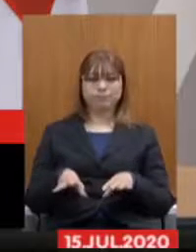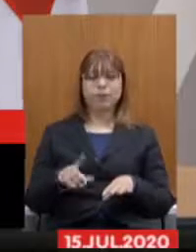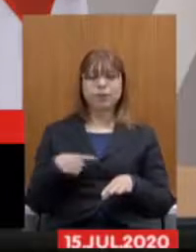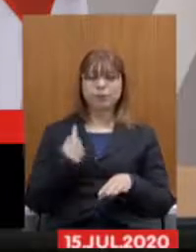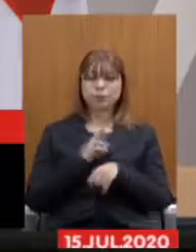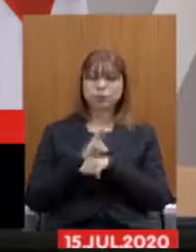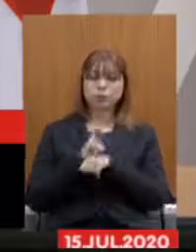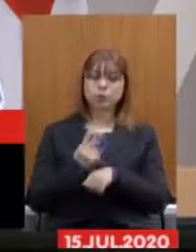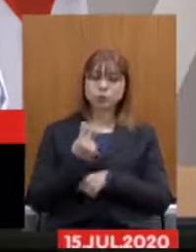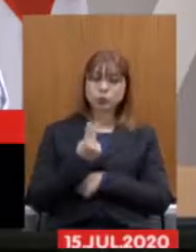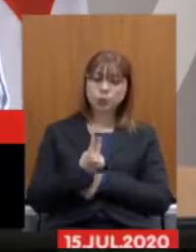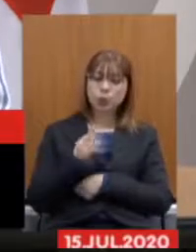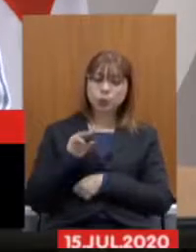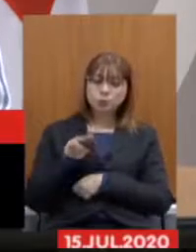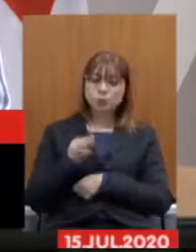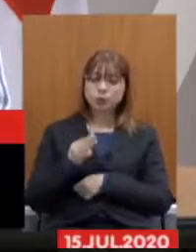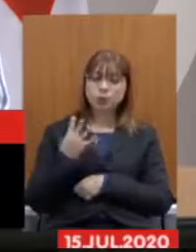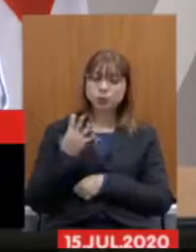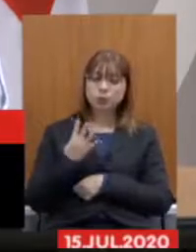2 milhões e 400